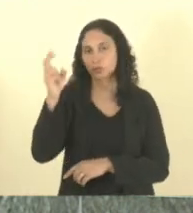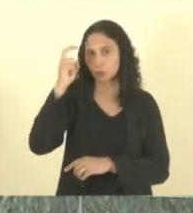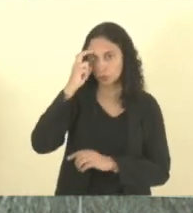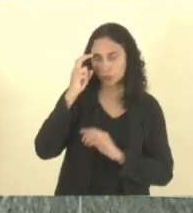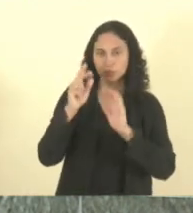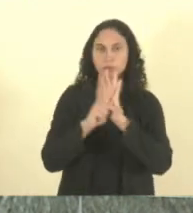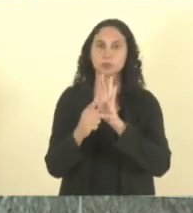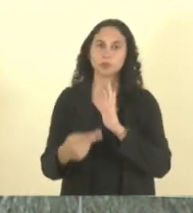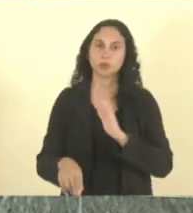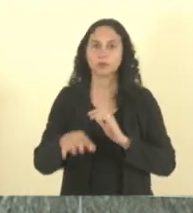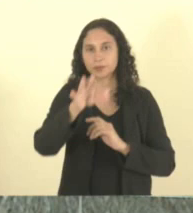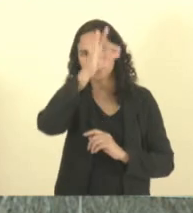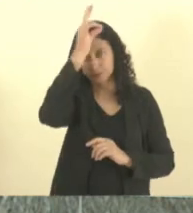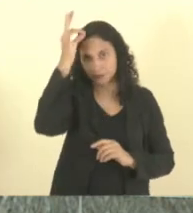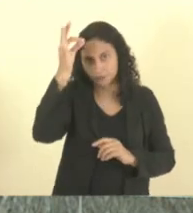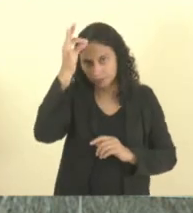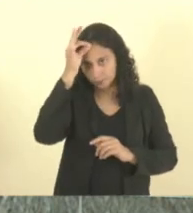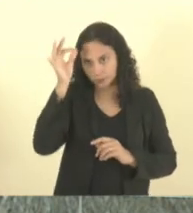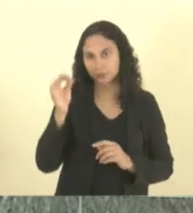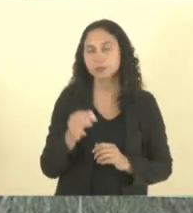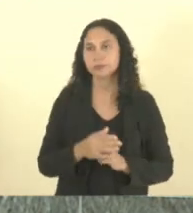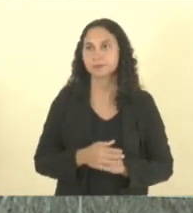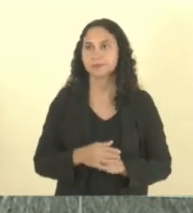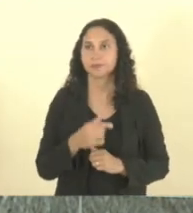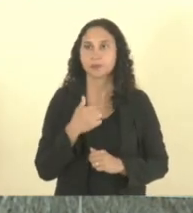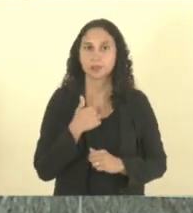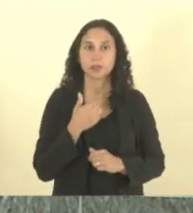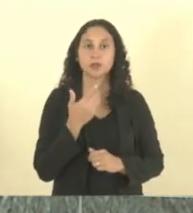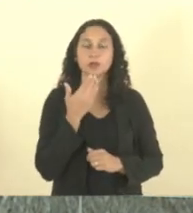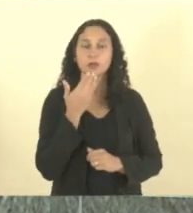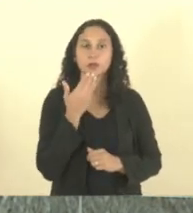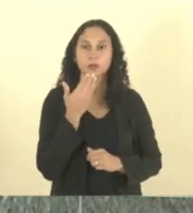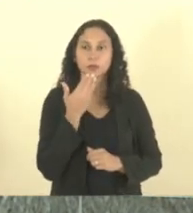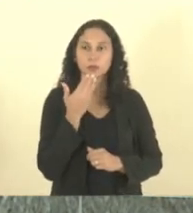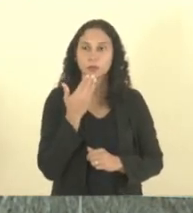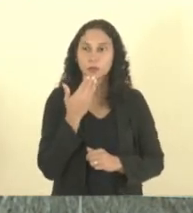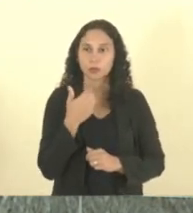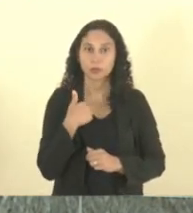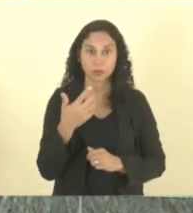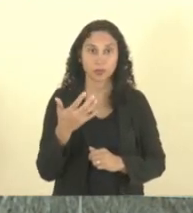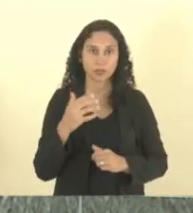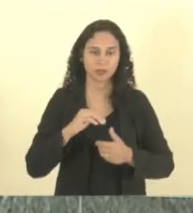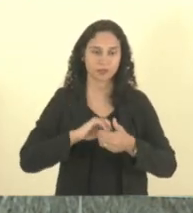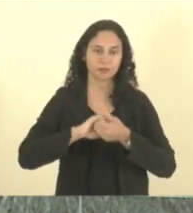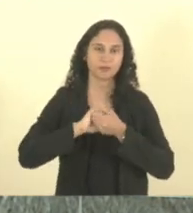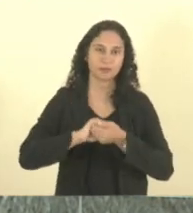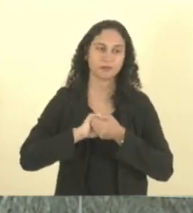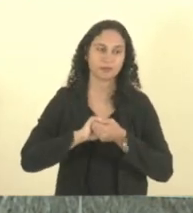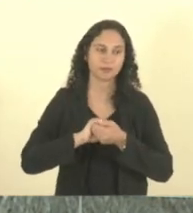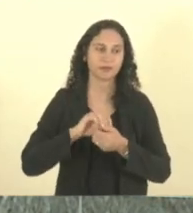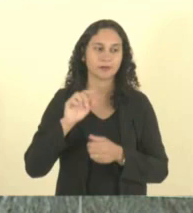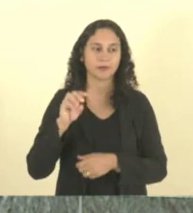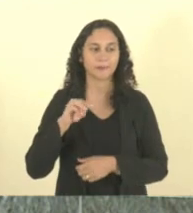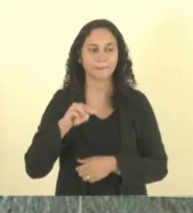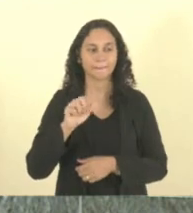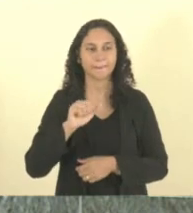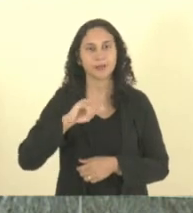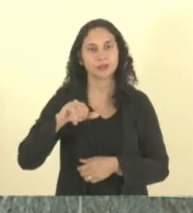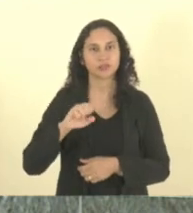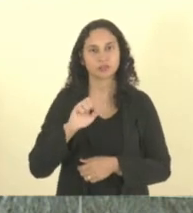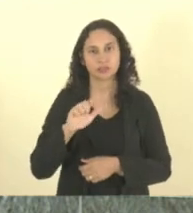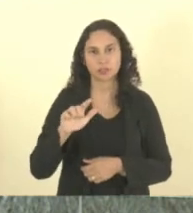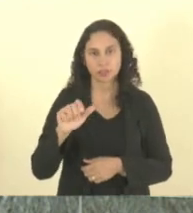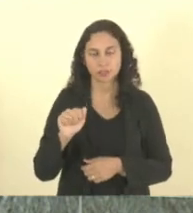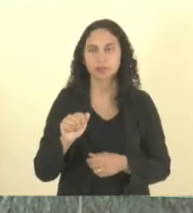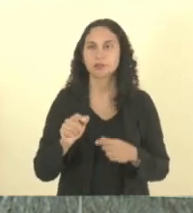santense da forma que se especifica. Aqui eu queria cumprimentar o Geraldo Magela Silva Araújo, o Gilber Rubim